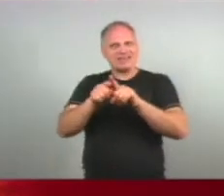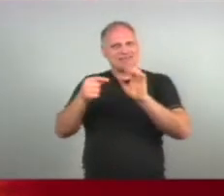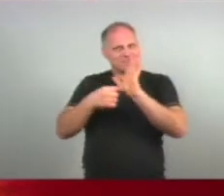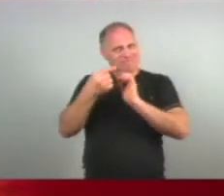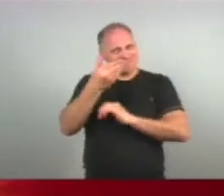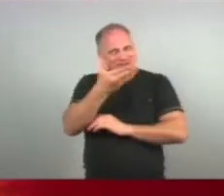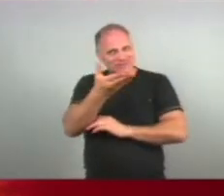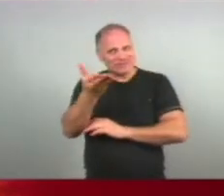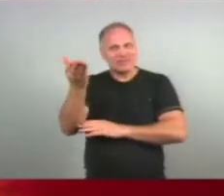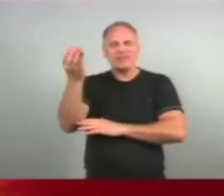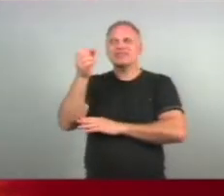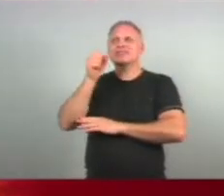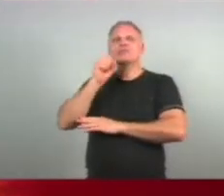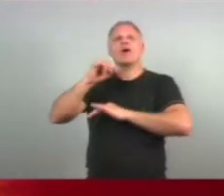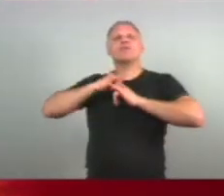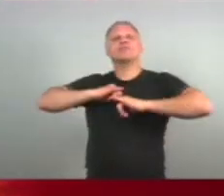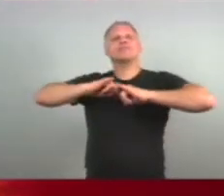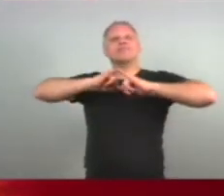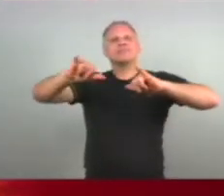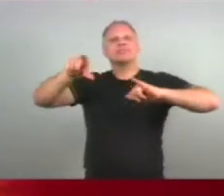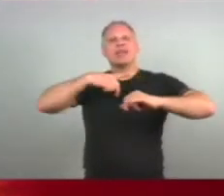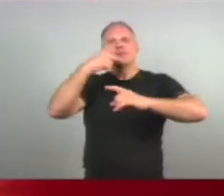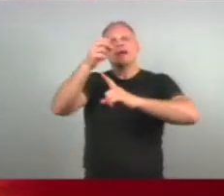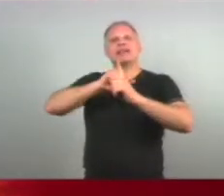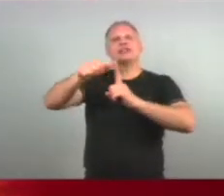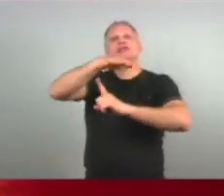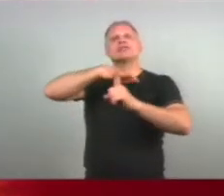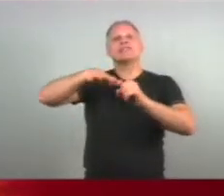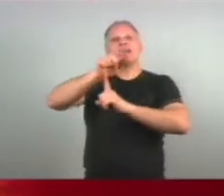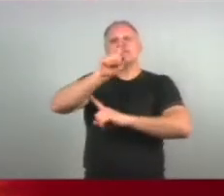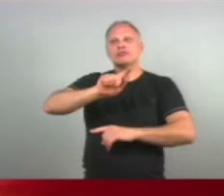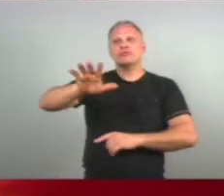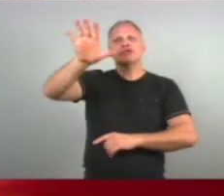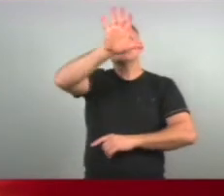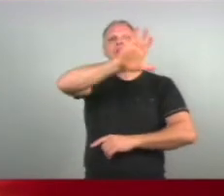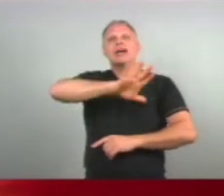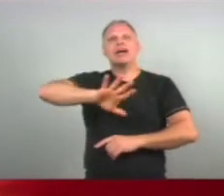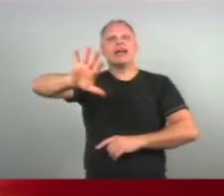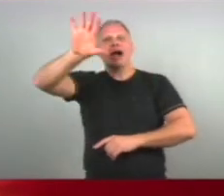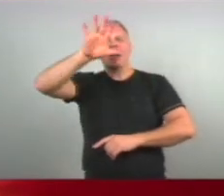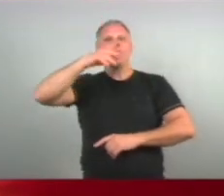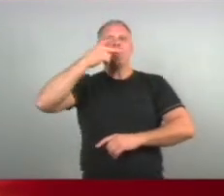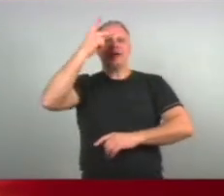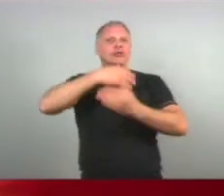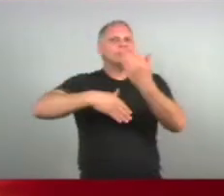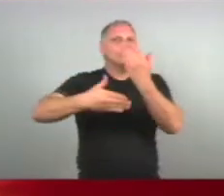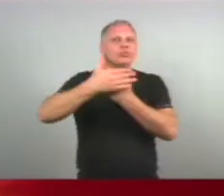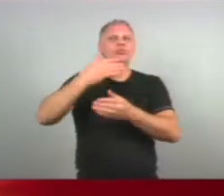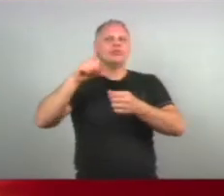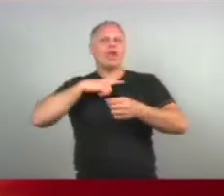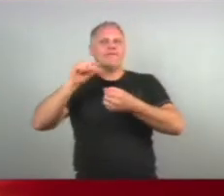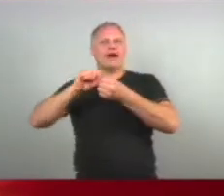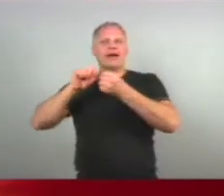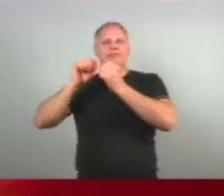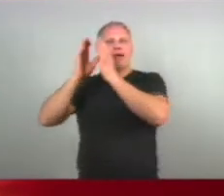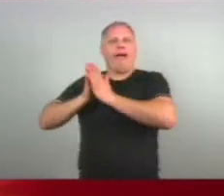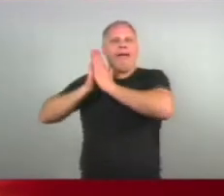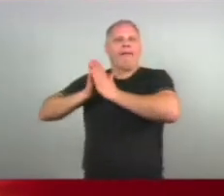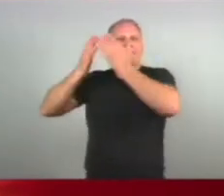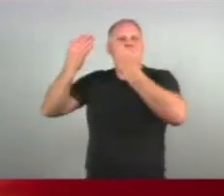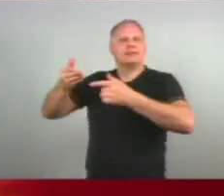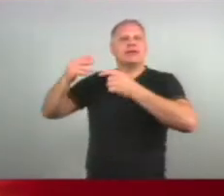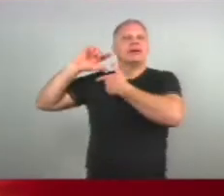Qual o recado Que você gostaria de dar Para a sociedade em geral Quanto aos ídolos Que cultuam O tradicionalismo